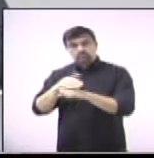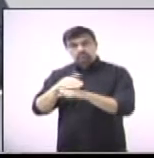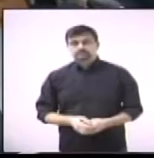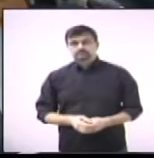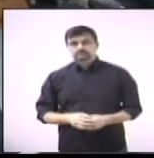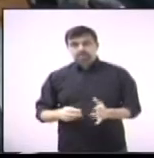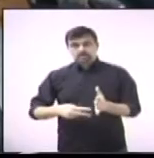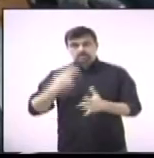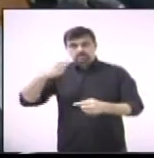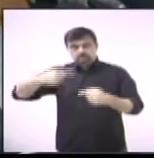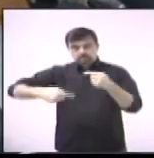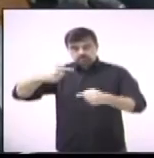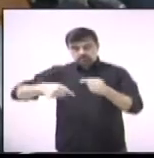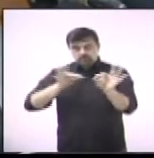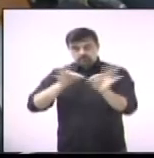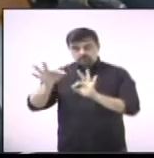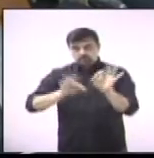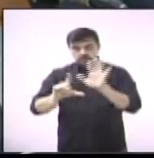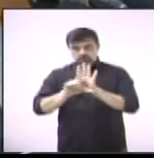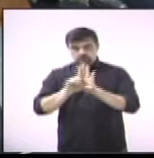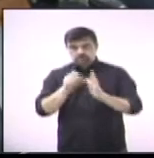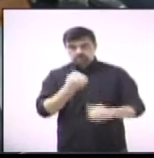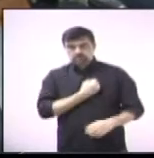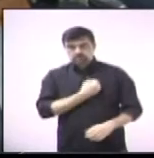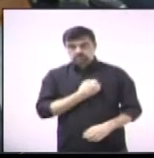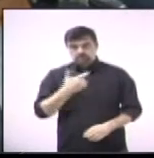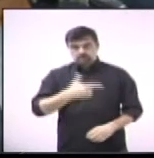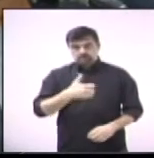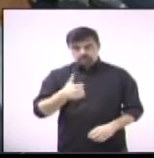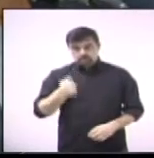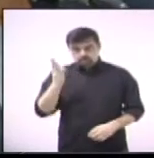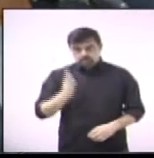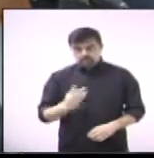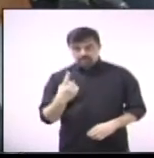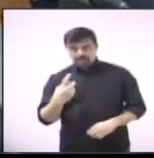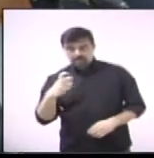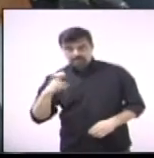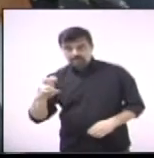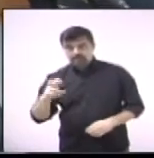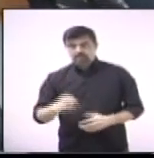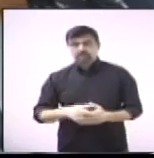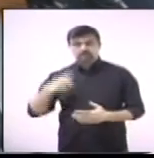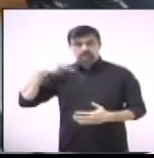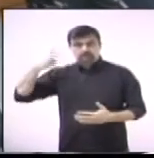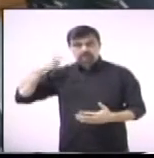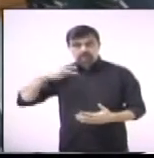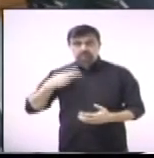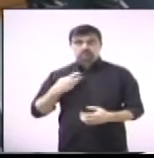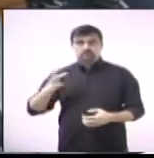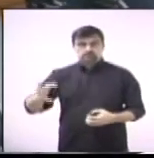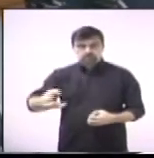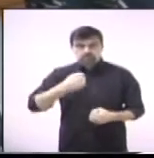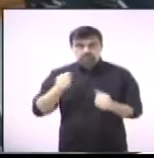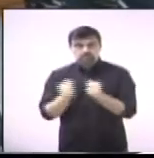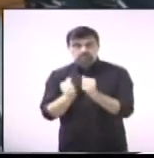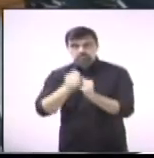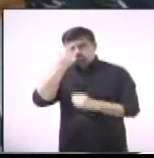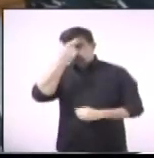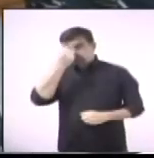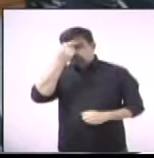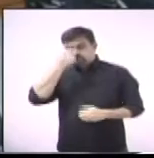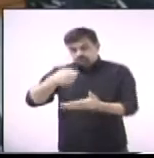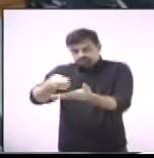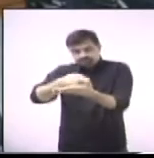Segunda discursão do projeto de lei número 21, barra 15, dos vereadores Tigo Ilha Paz e Dilcinho